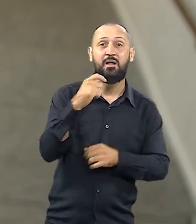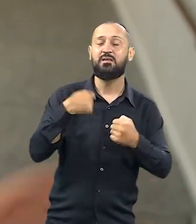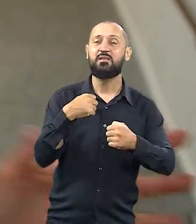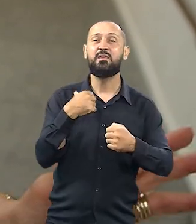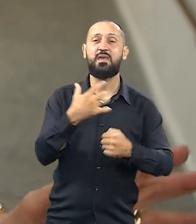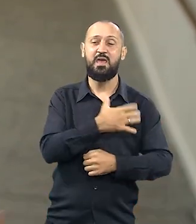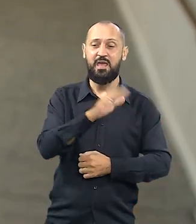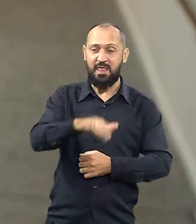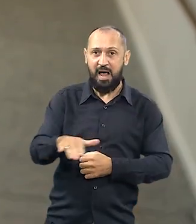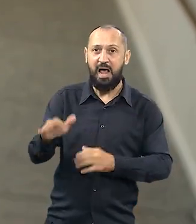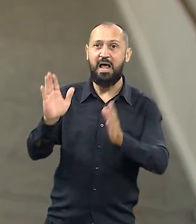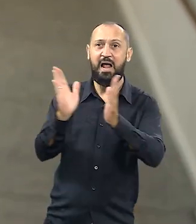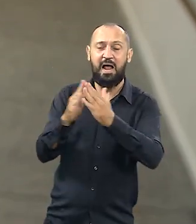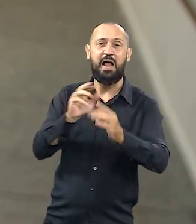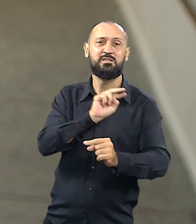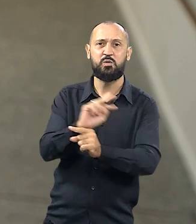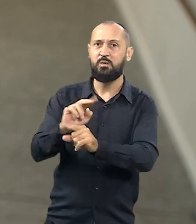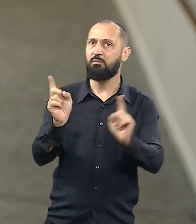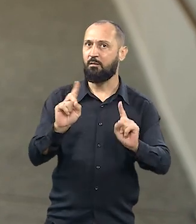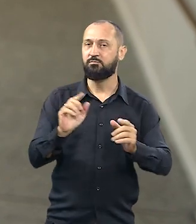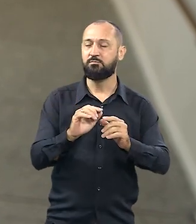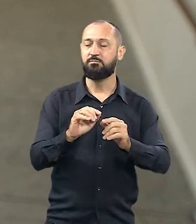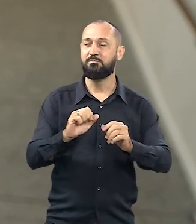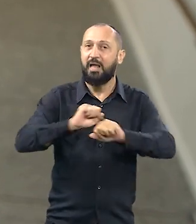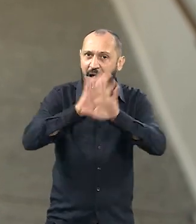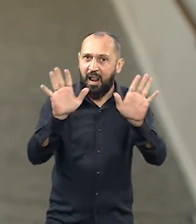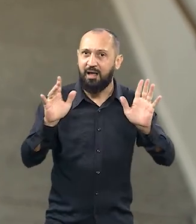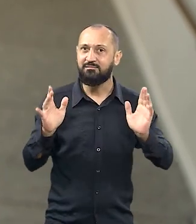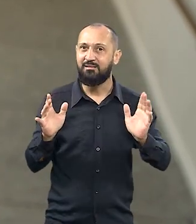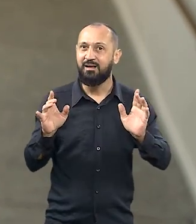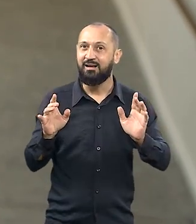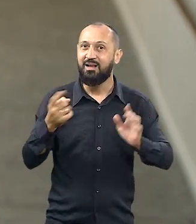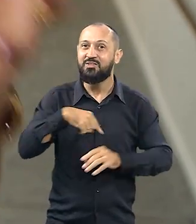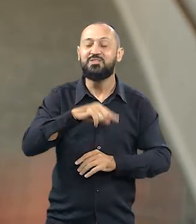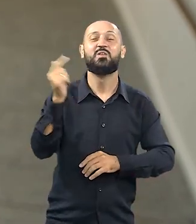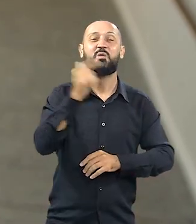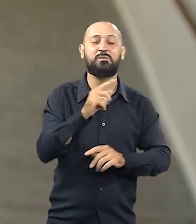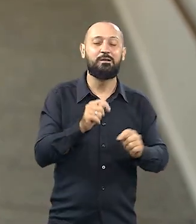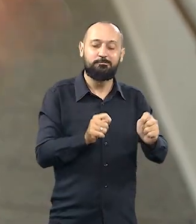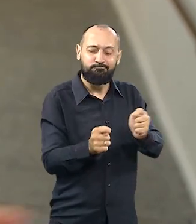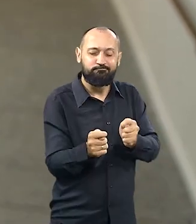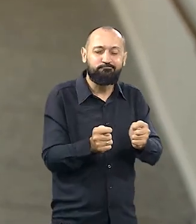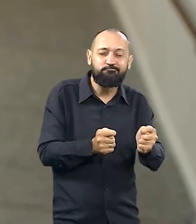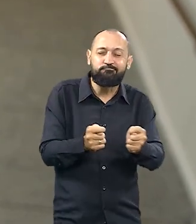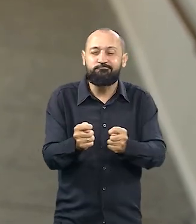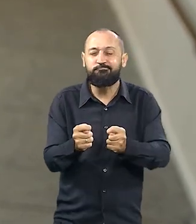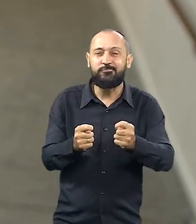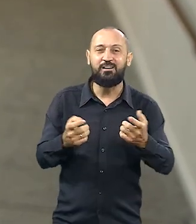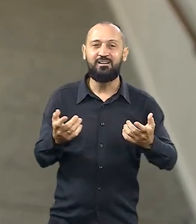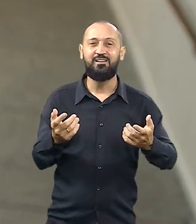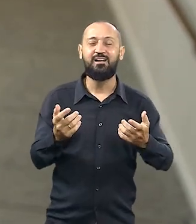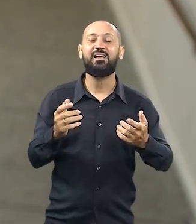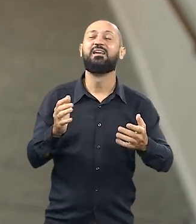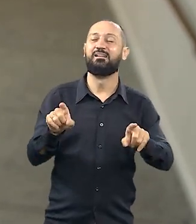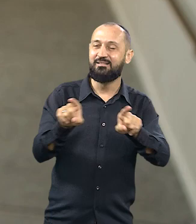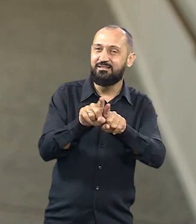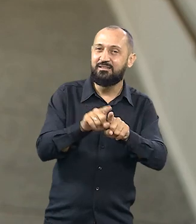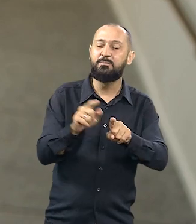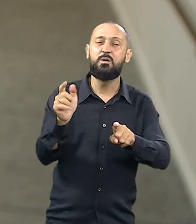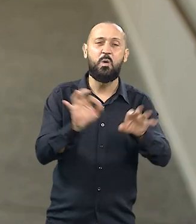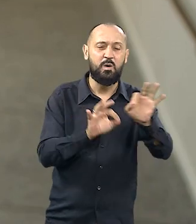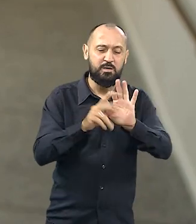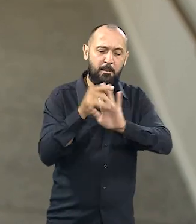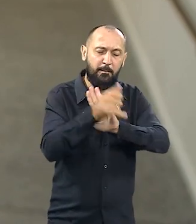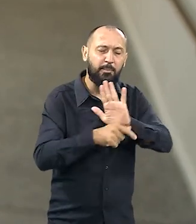só a mulher que tem que cuidar da sua casa. Vamos deixar bem claro isso aqui. Mas a gente consegue lidar com tudo isso e, com